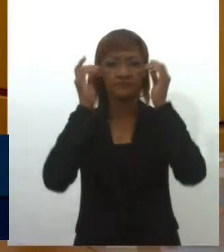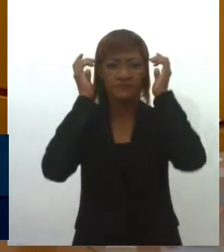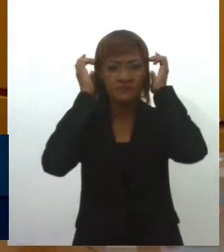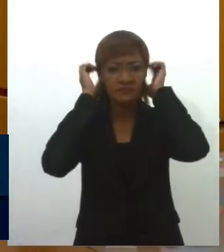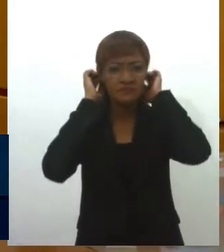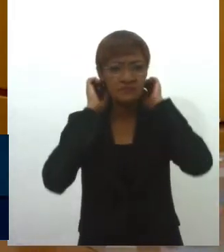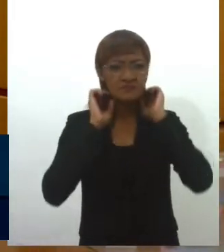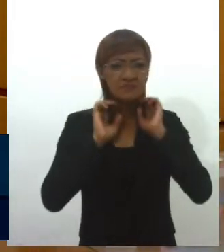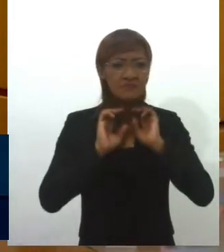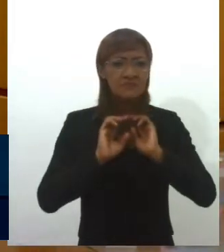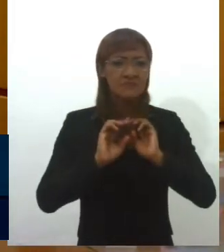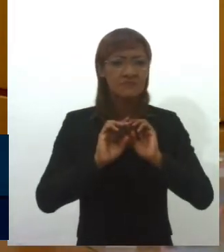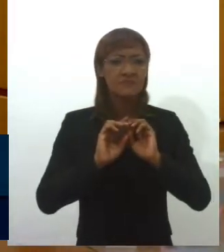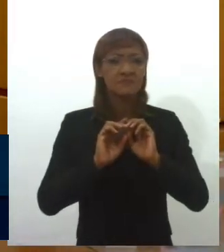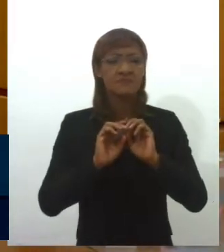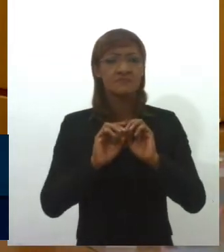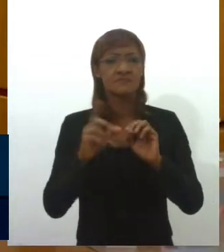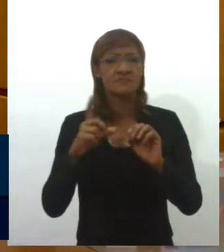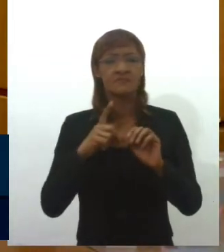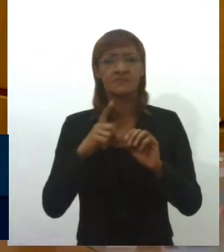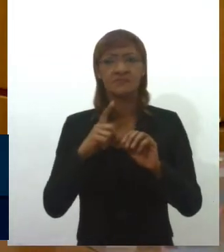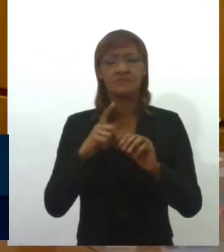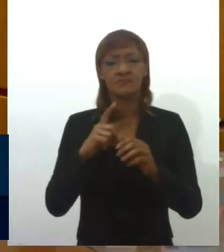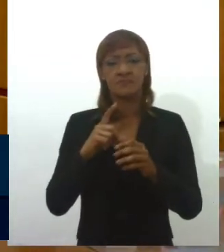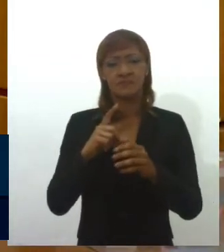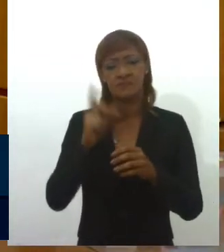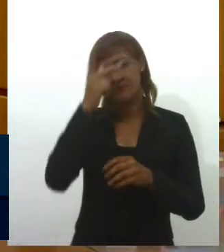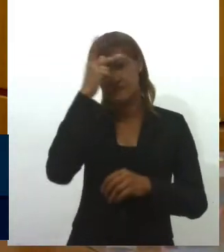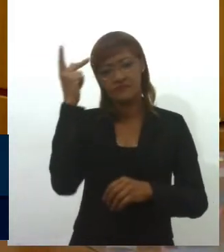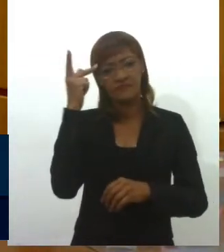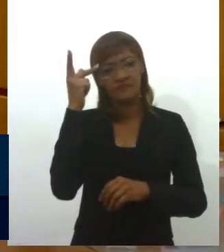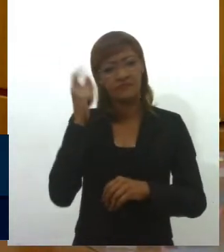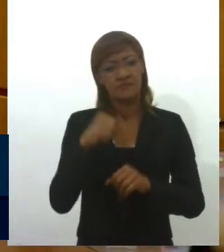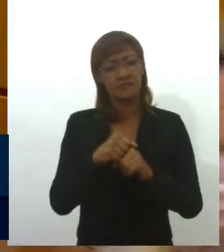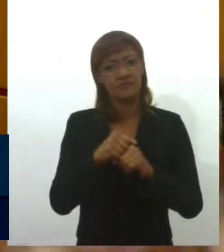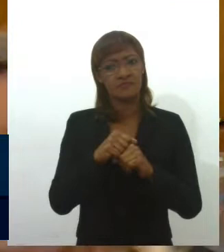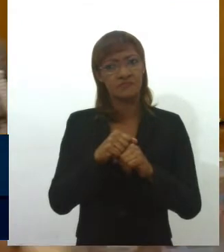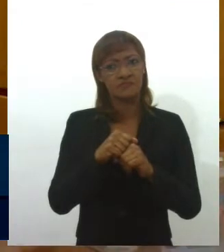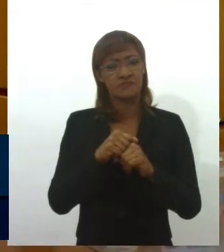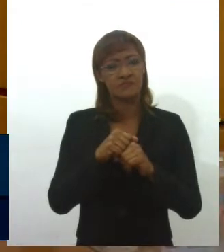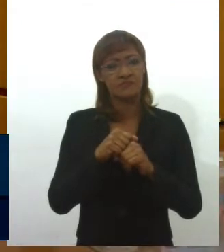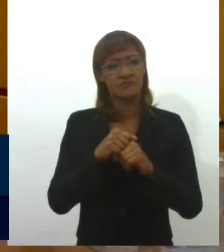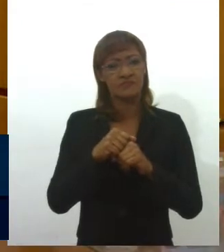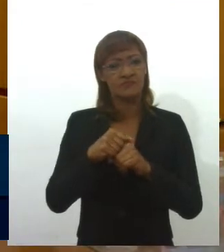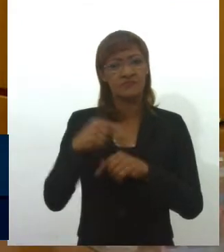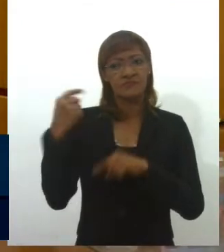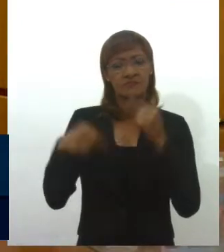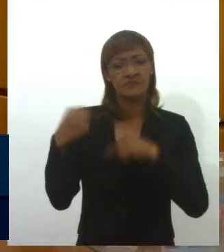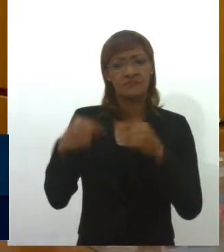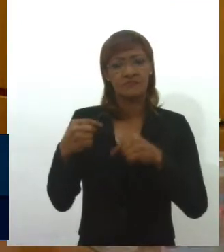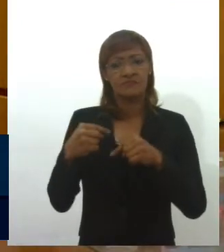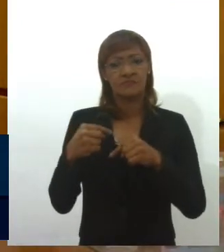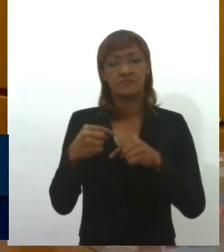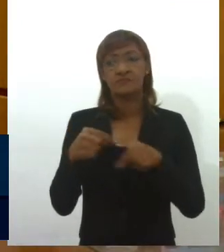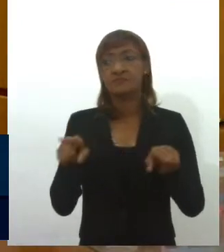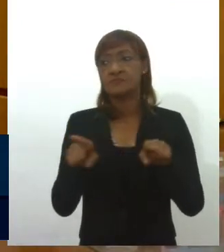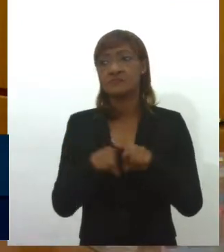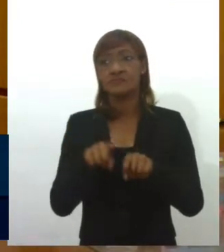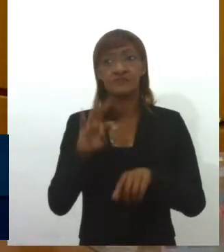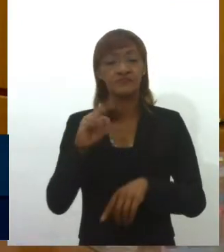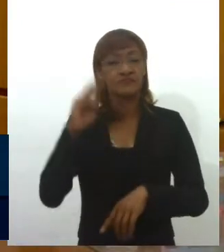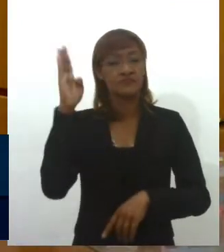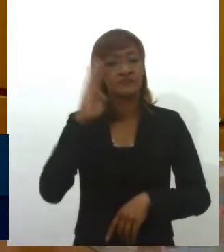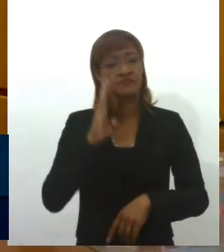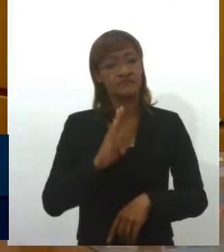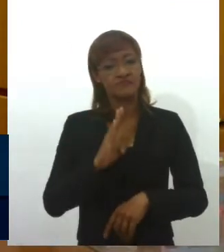debatedores das mídias sociais, e isso virou um debate também nacional, em torno de